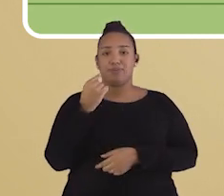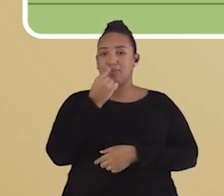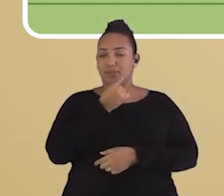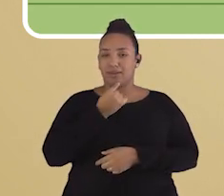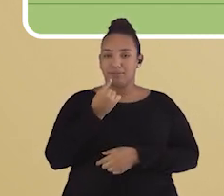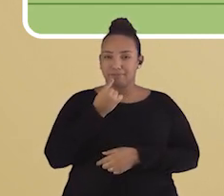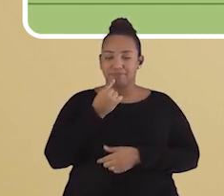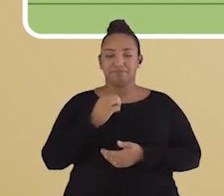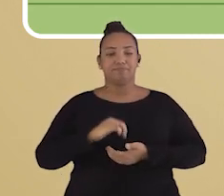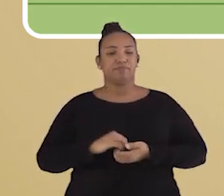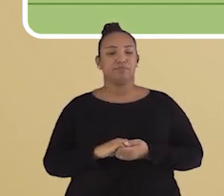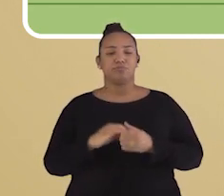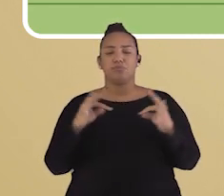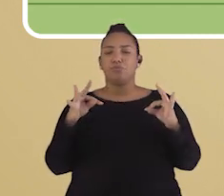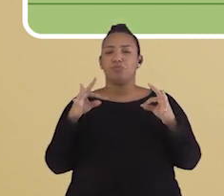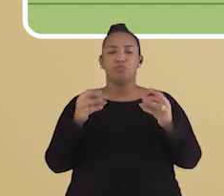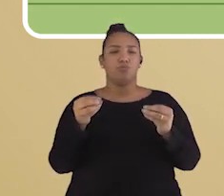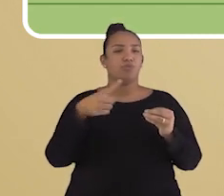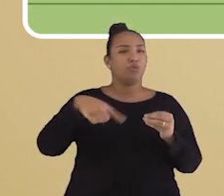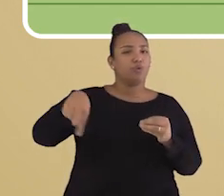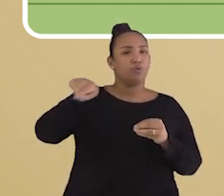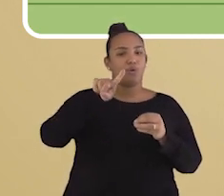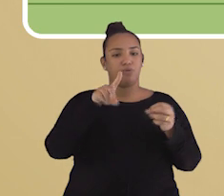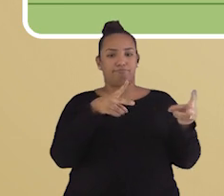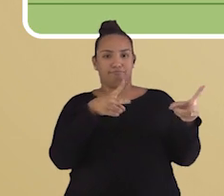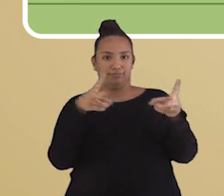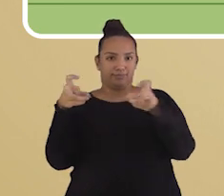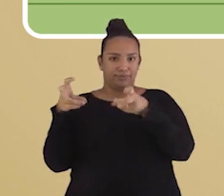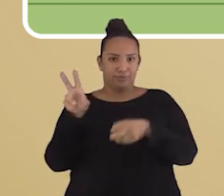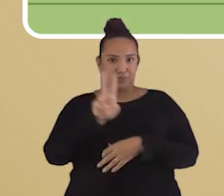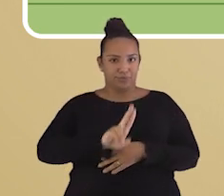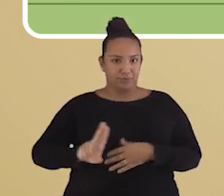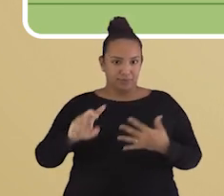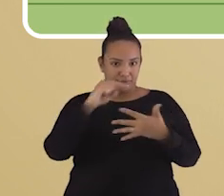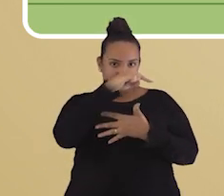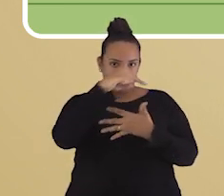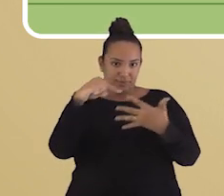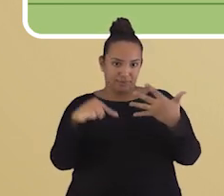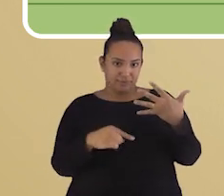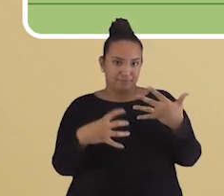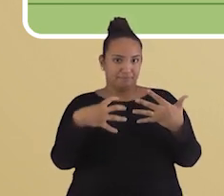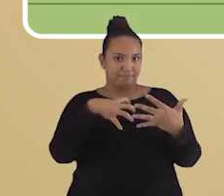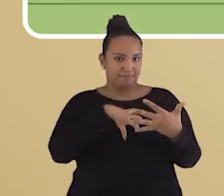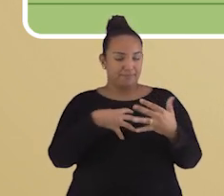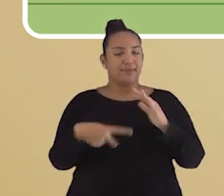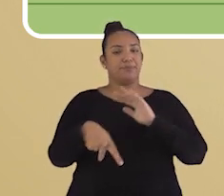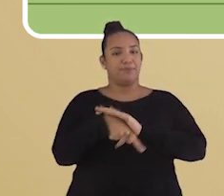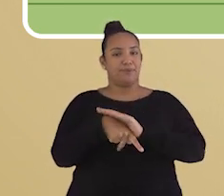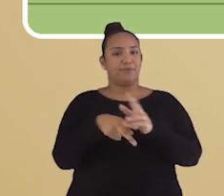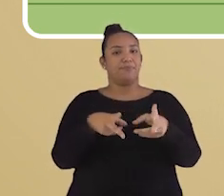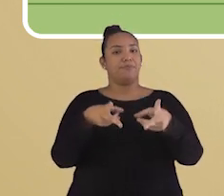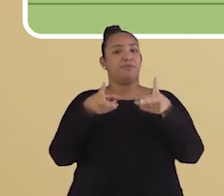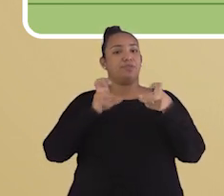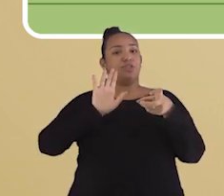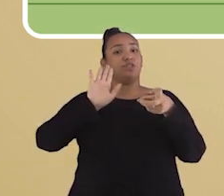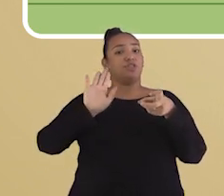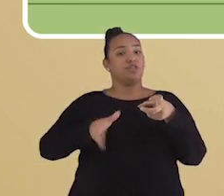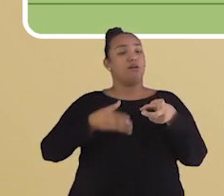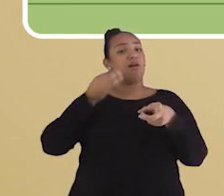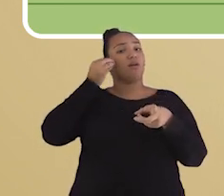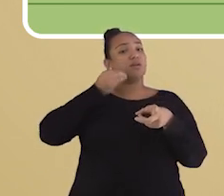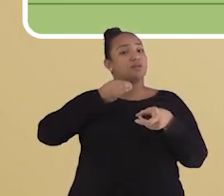o paladar. E tudo o que observamos a partir disso vem das nossas percepções já